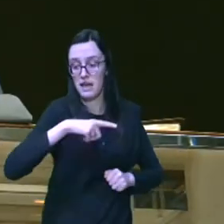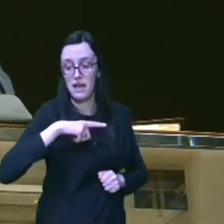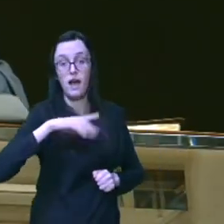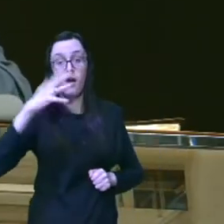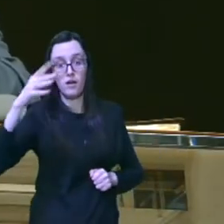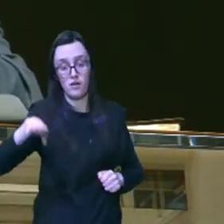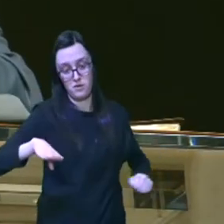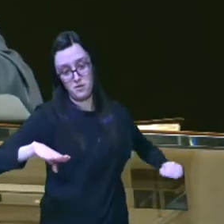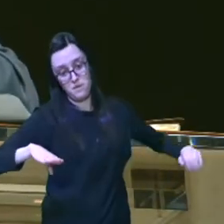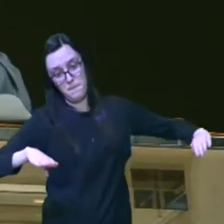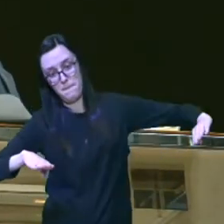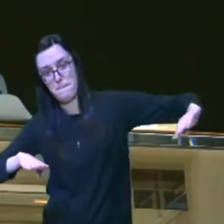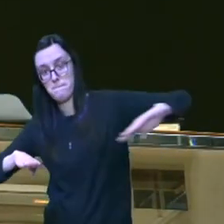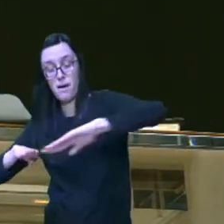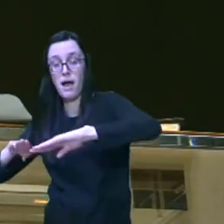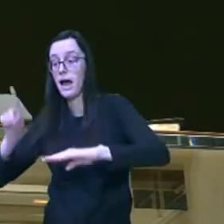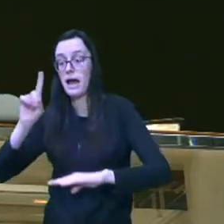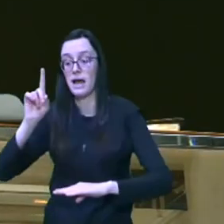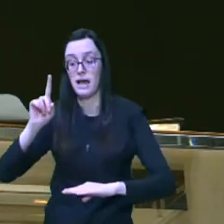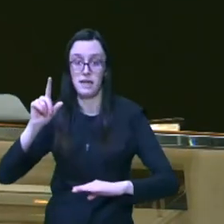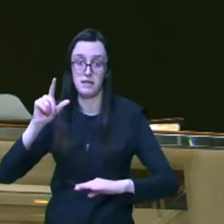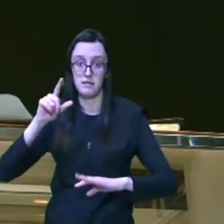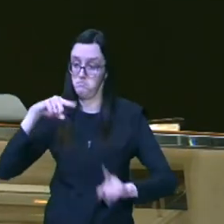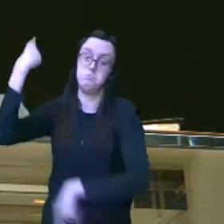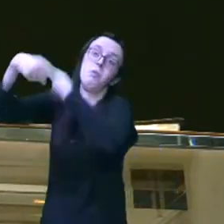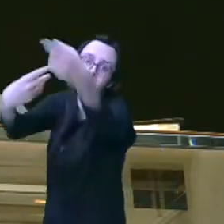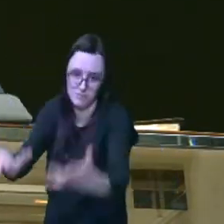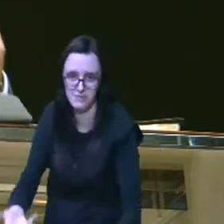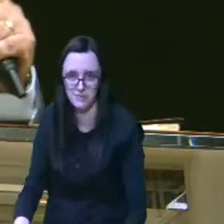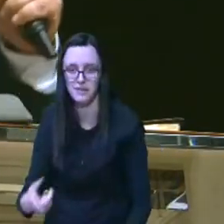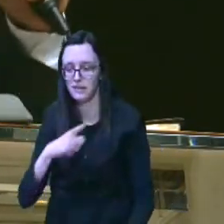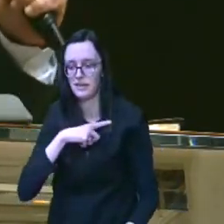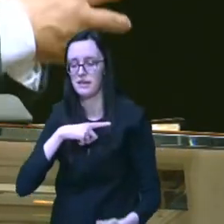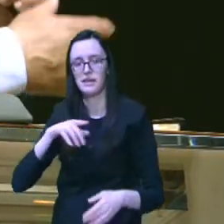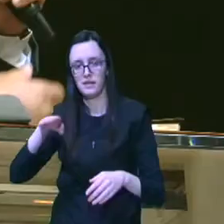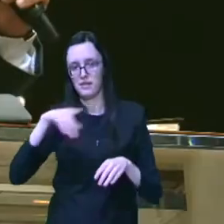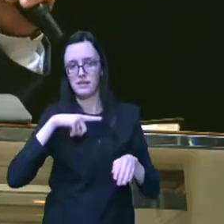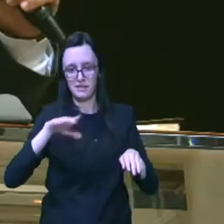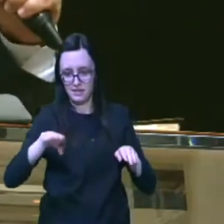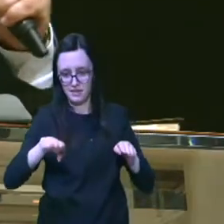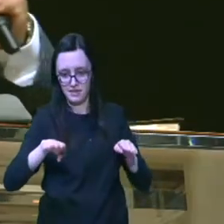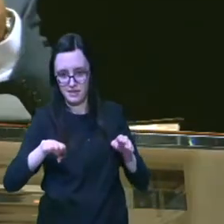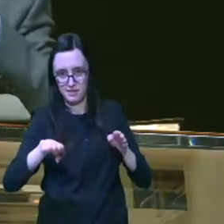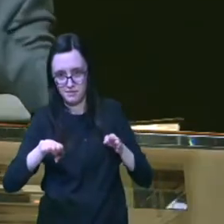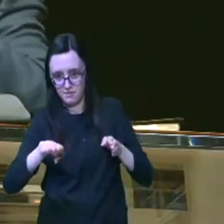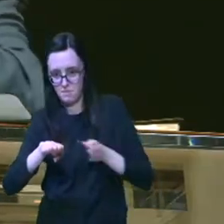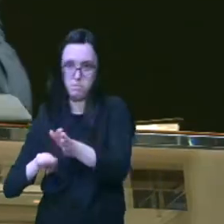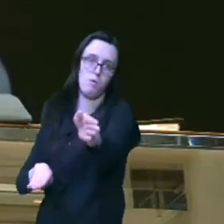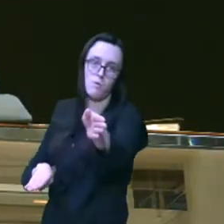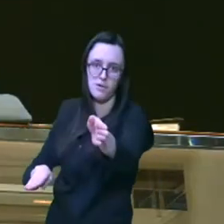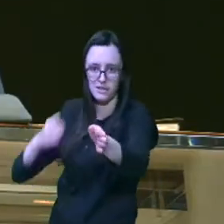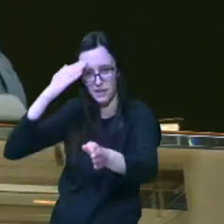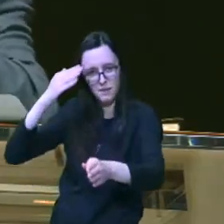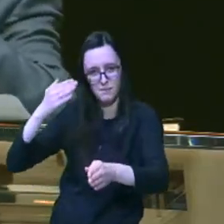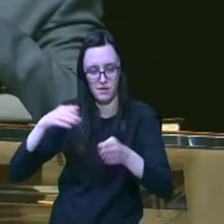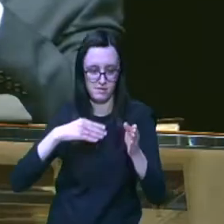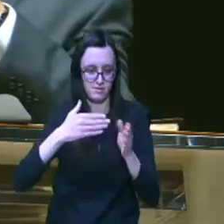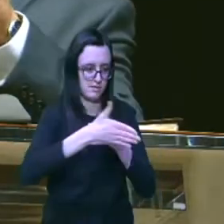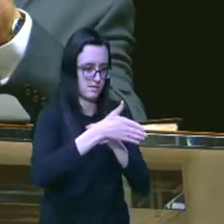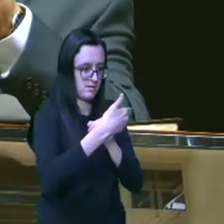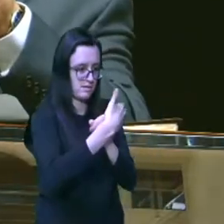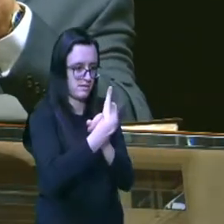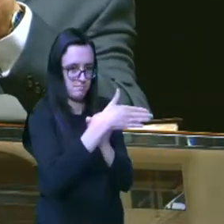frente do carro para ele não sair rolando ele grudou no retrovisor arrancou o retrovisor do carro e aí aquele retrovisor passou